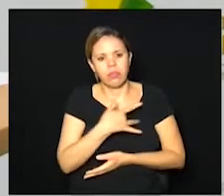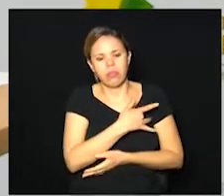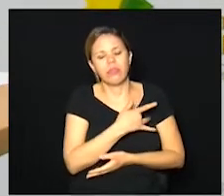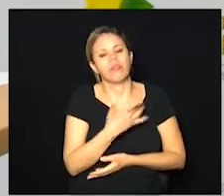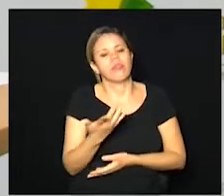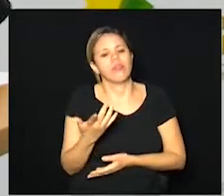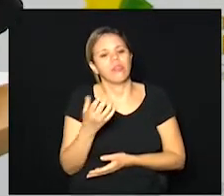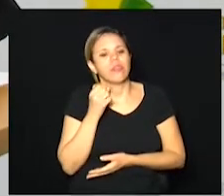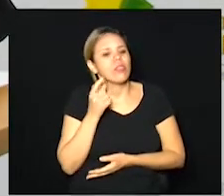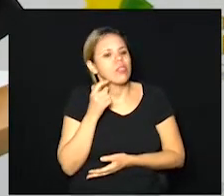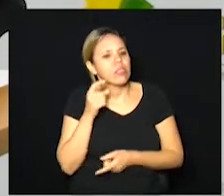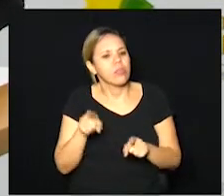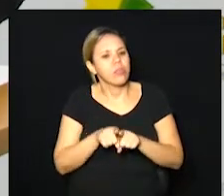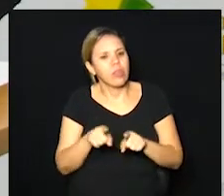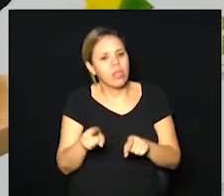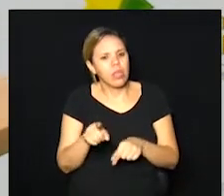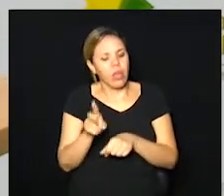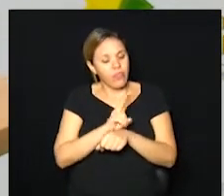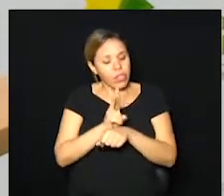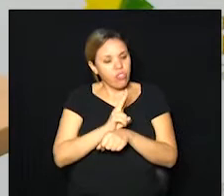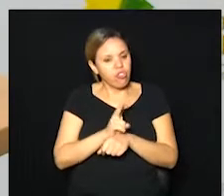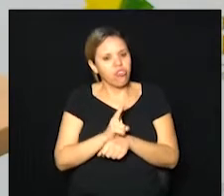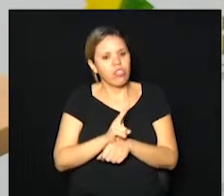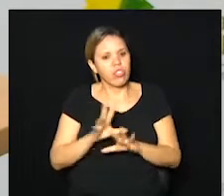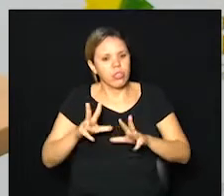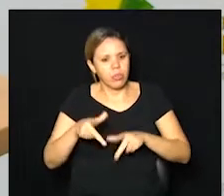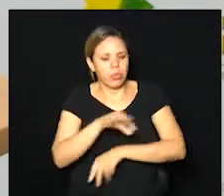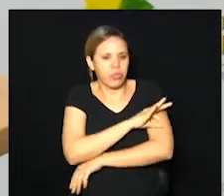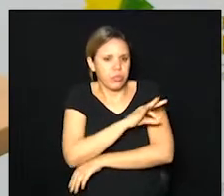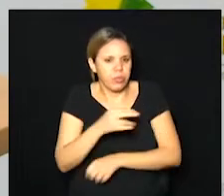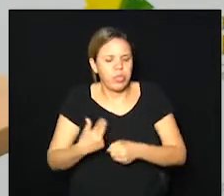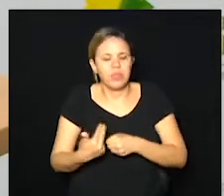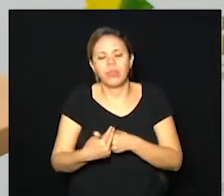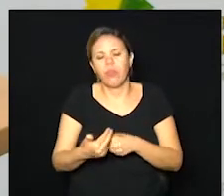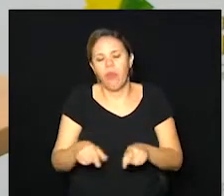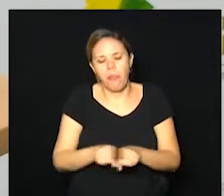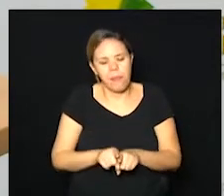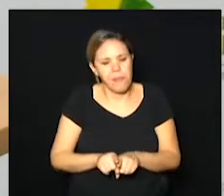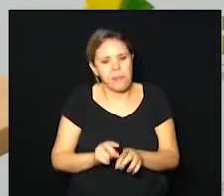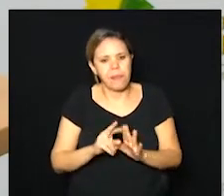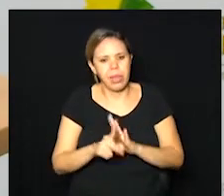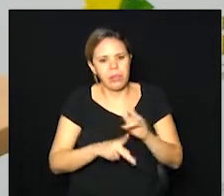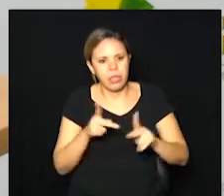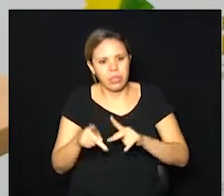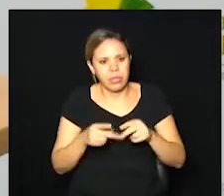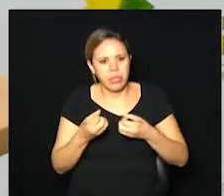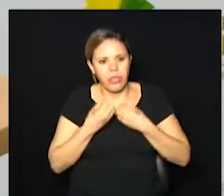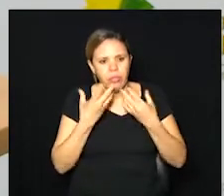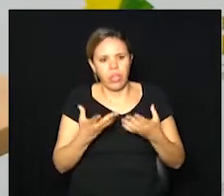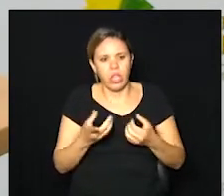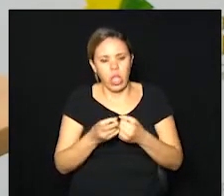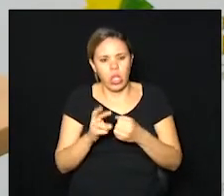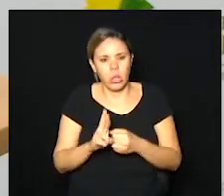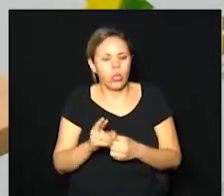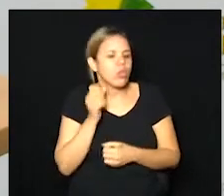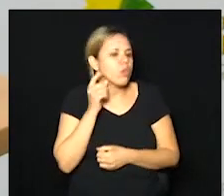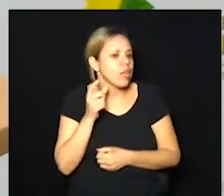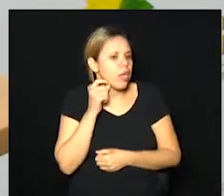todos que participaram, não só da Prefeitura, mas da Unicamp, e outros, acho que depois, na fala do doutor Cármino,